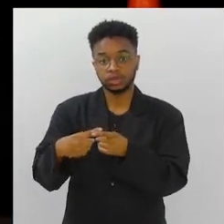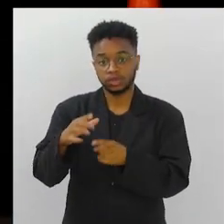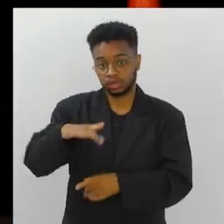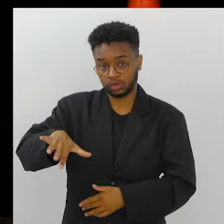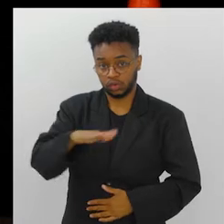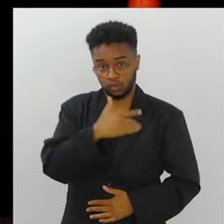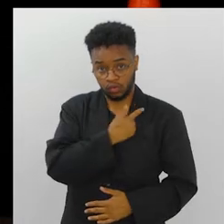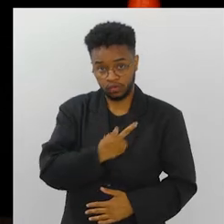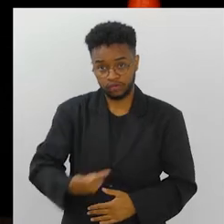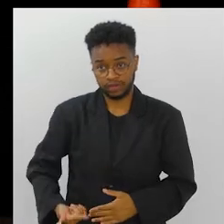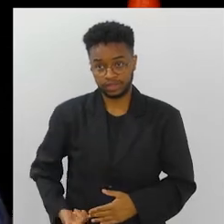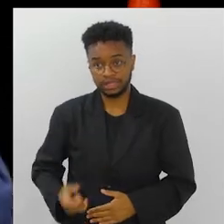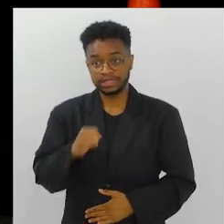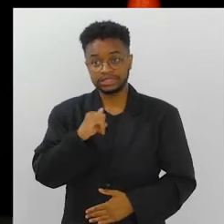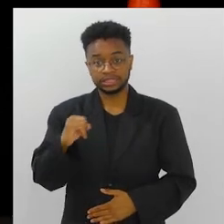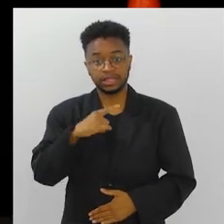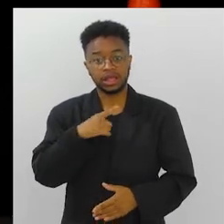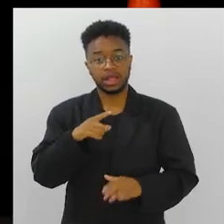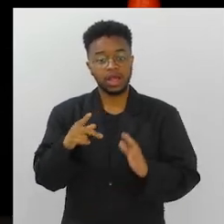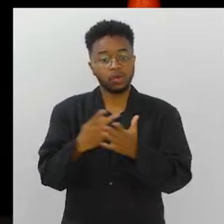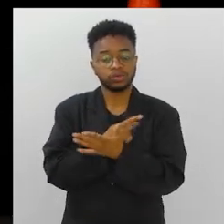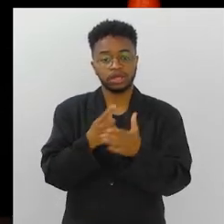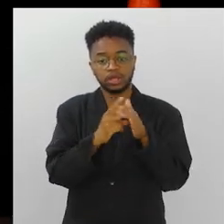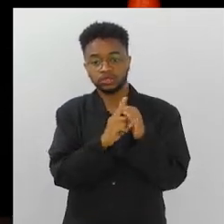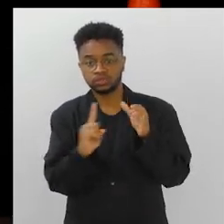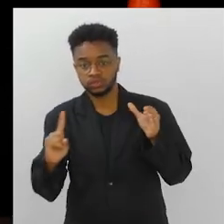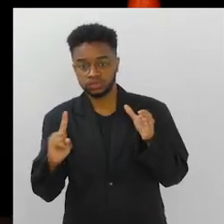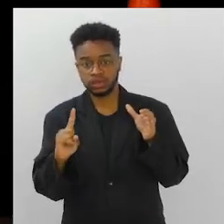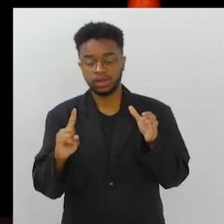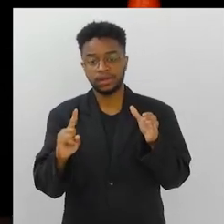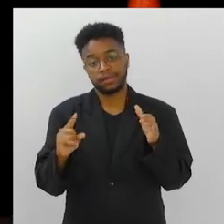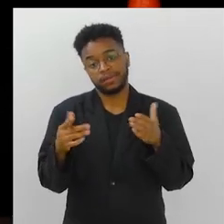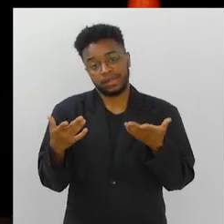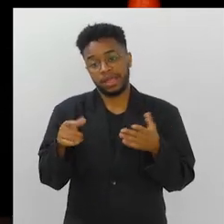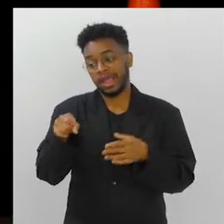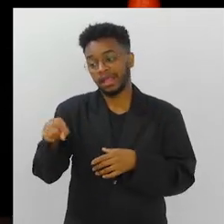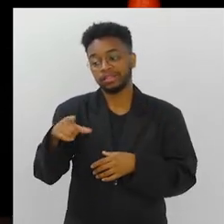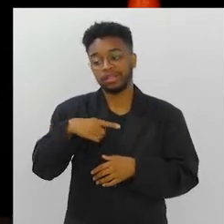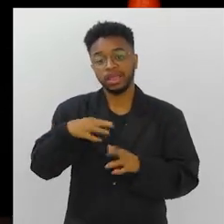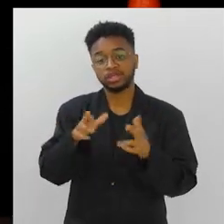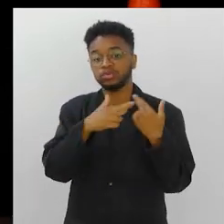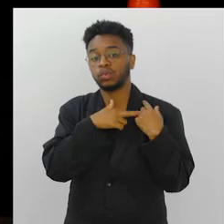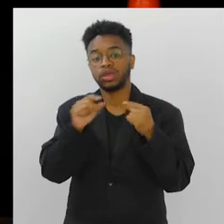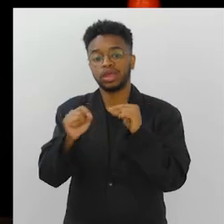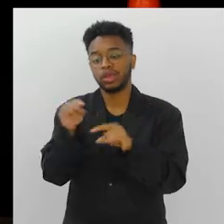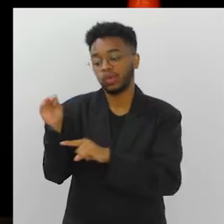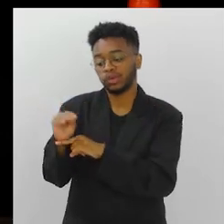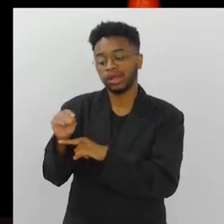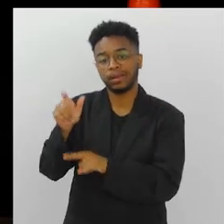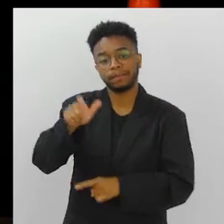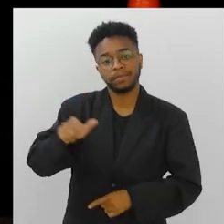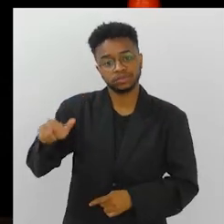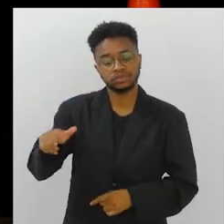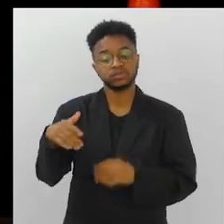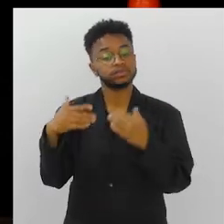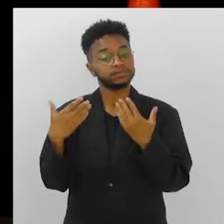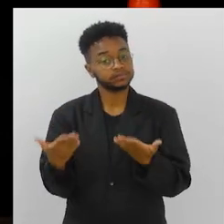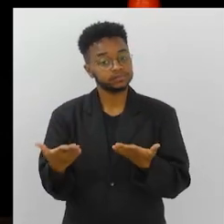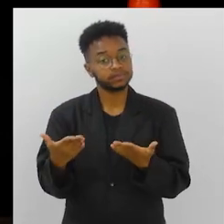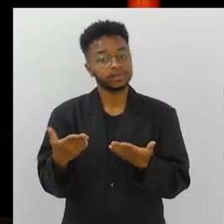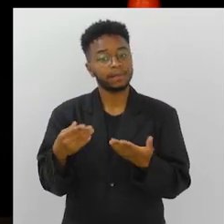para os governos, quando você tem essa exclusão, absorver essas pessoas. Então, é o governo que vai ter que gerar